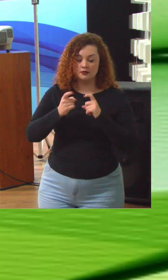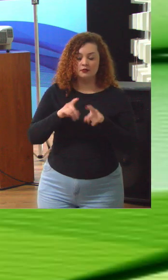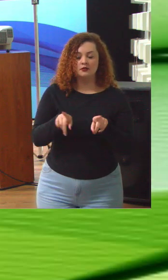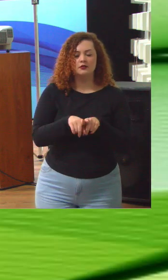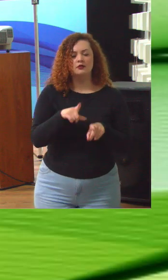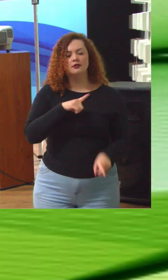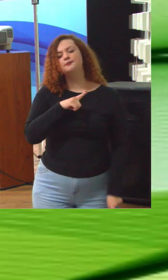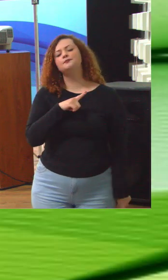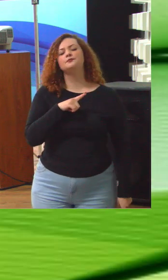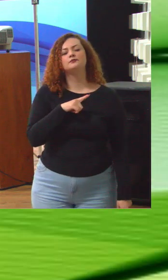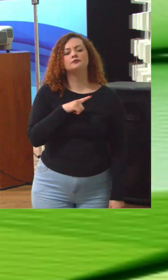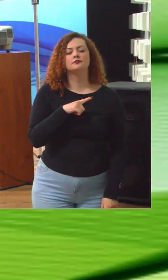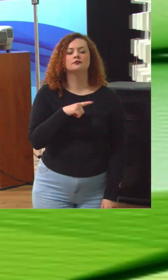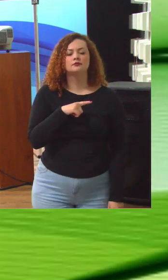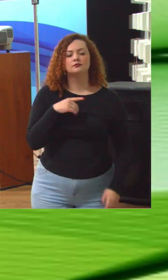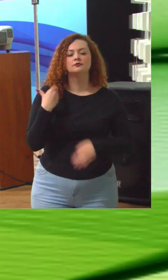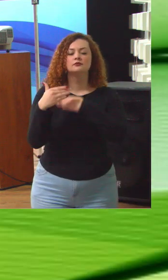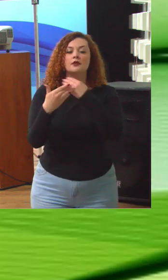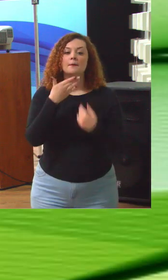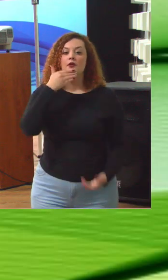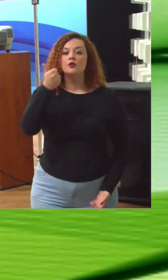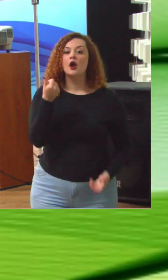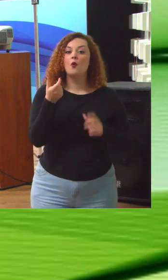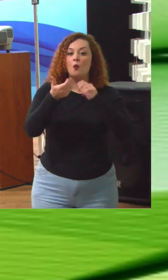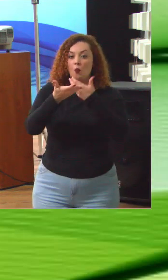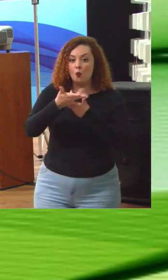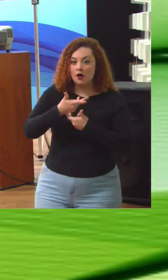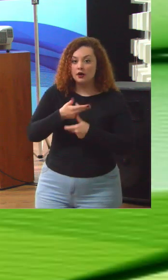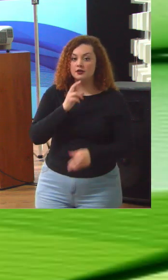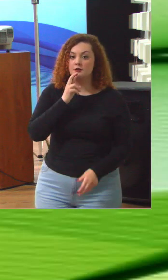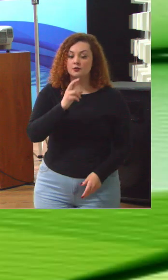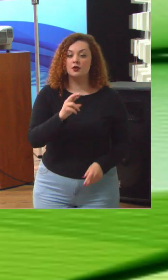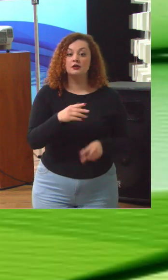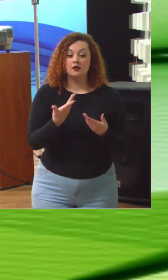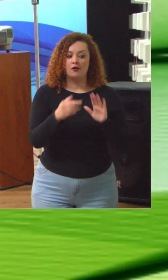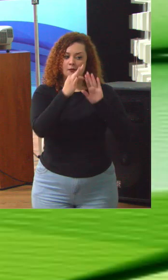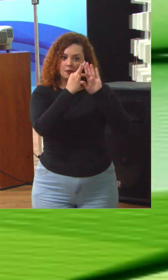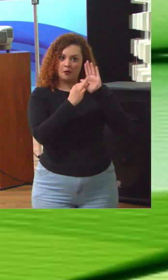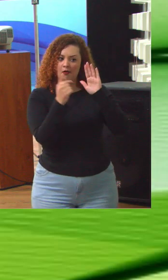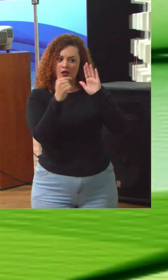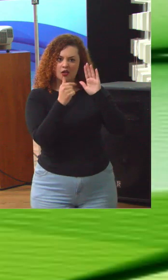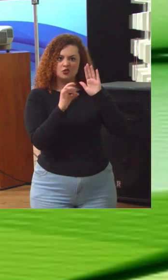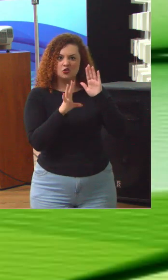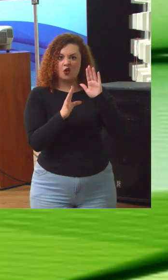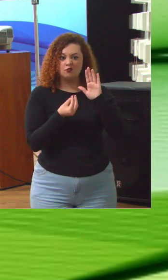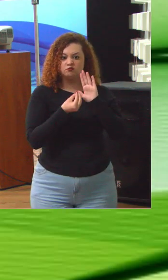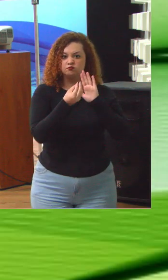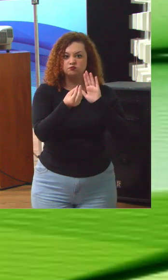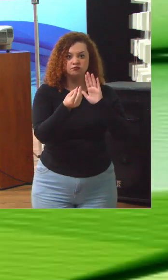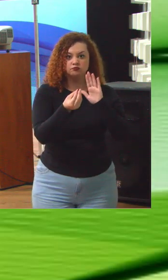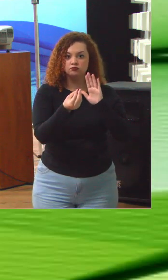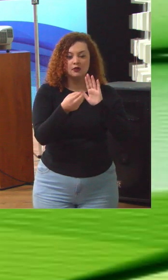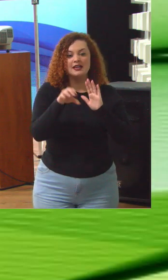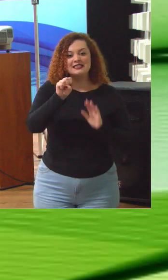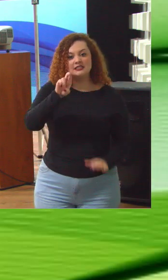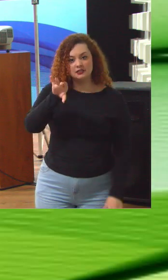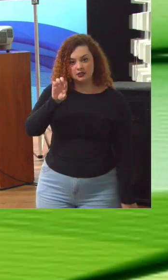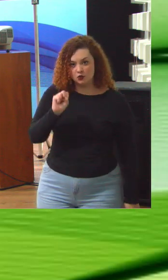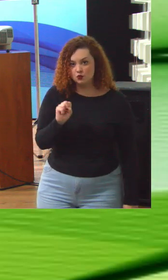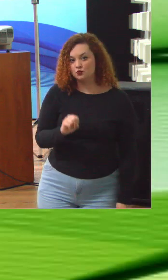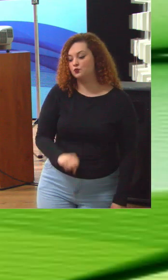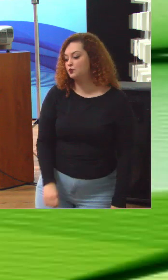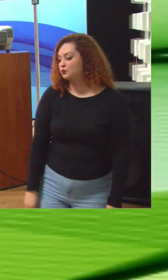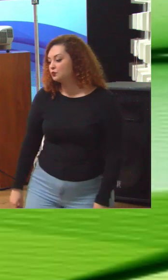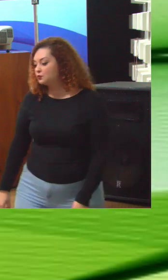para melhorar a qualidade das respostas dentro desse questionário, e ele é um questionário que não é por amostra, ele é por censo. Nós